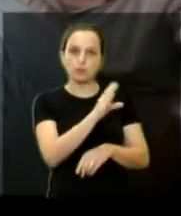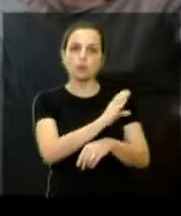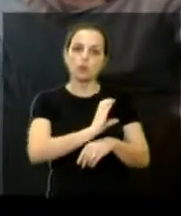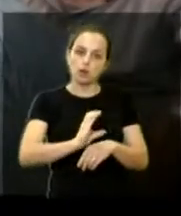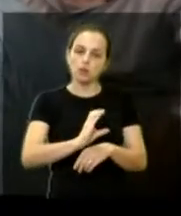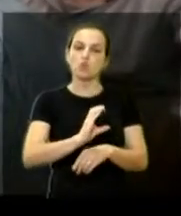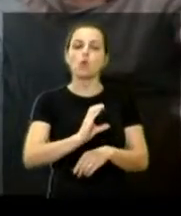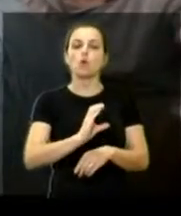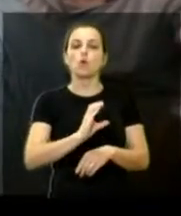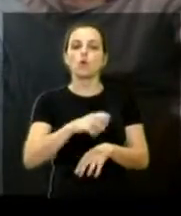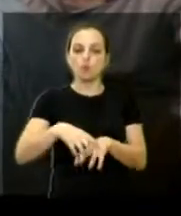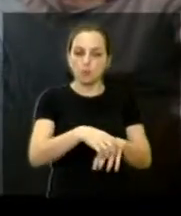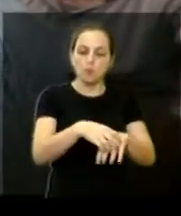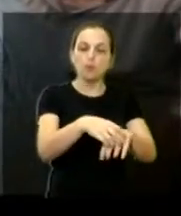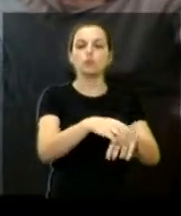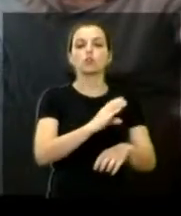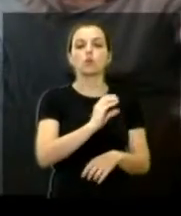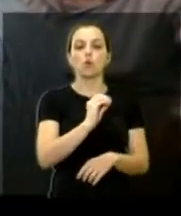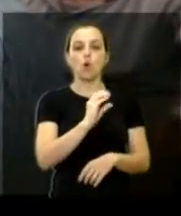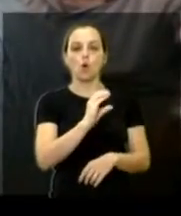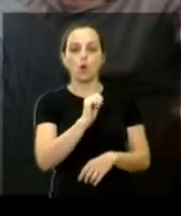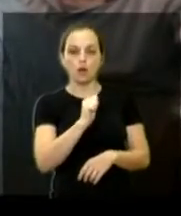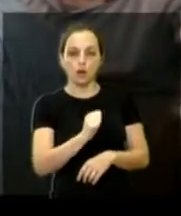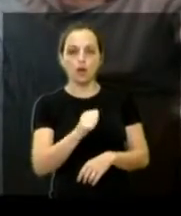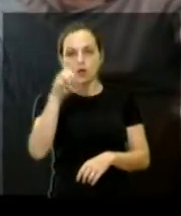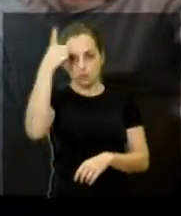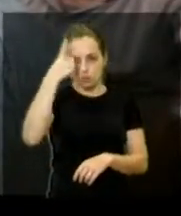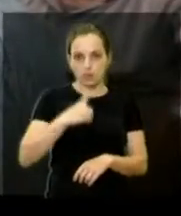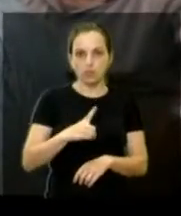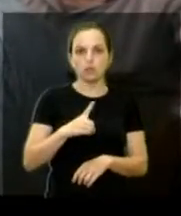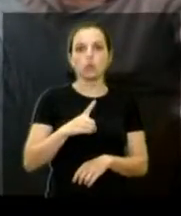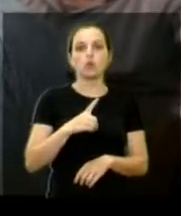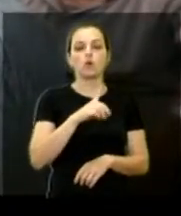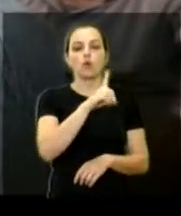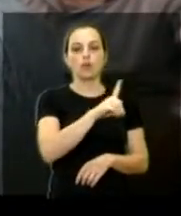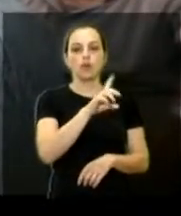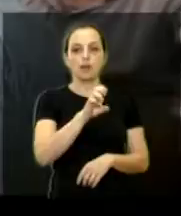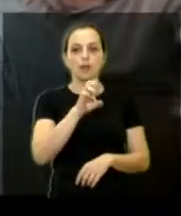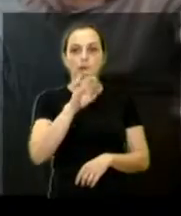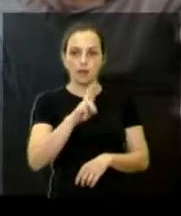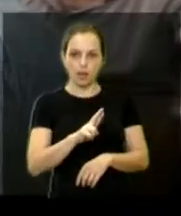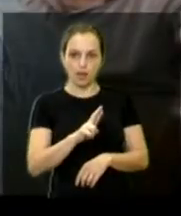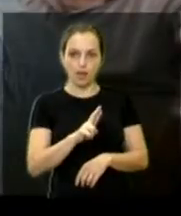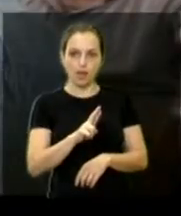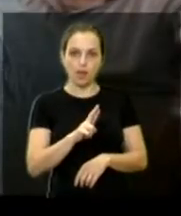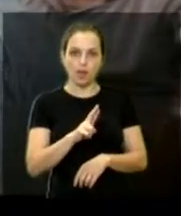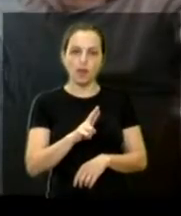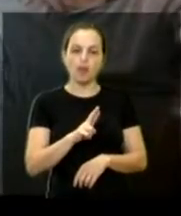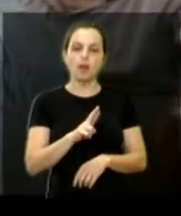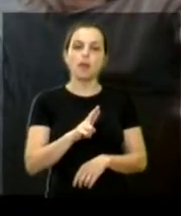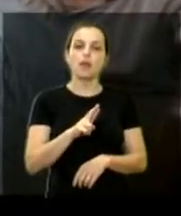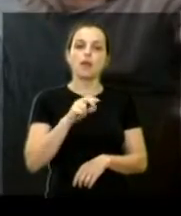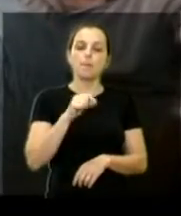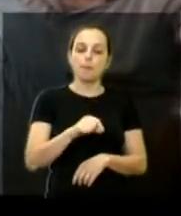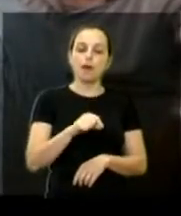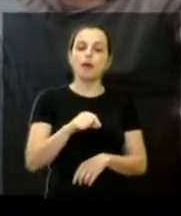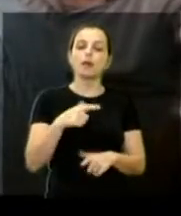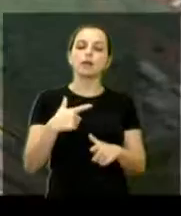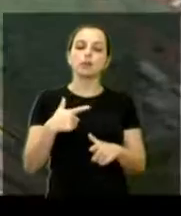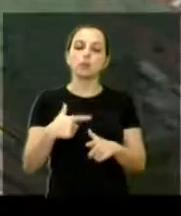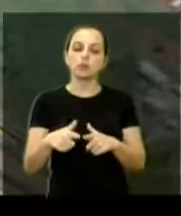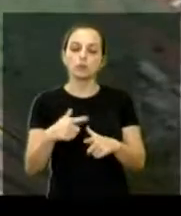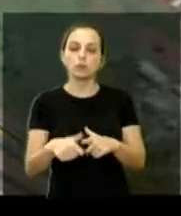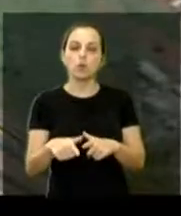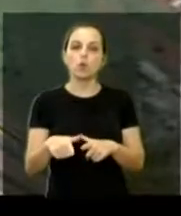urbana, o Coca Ferraz, e o diretor do DR, Mário Busquinheiro, para tratar do trevo da SACS. Pode